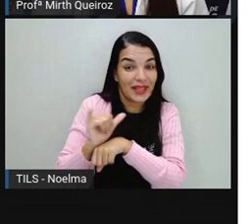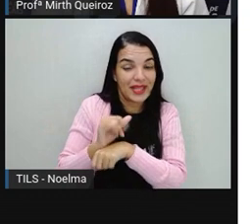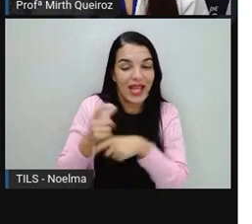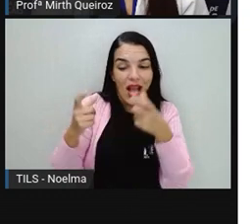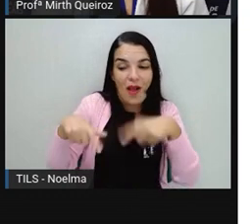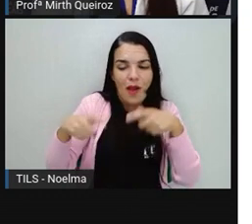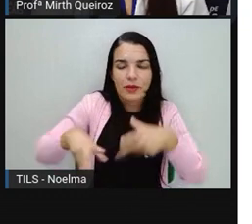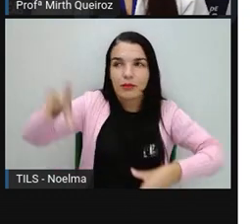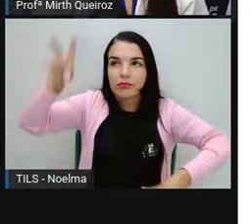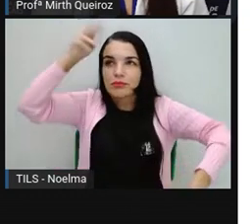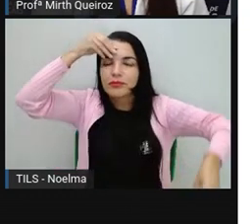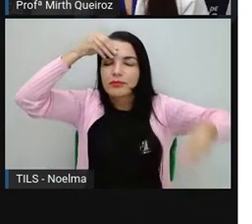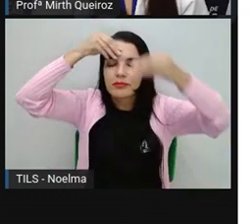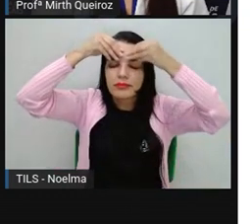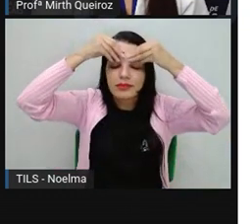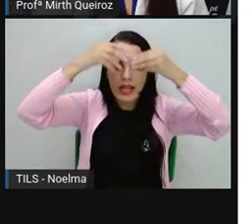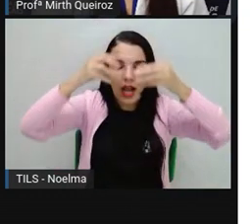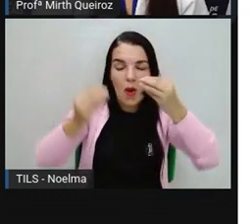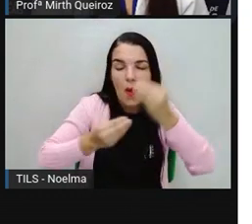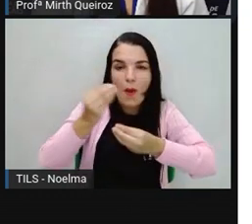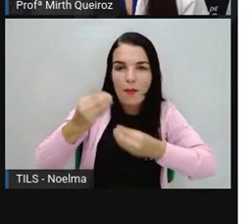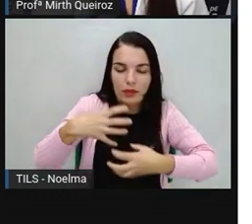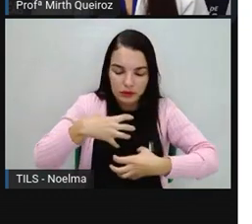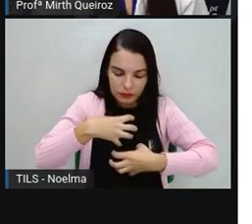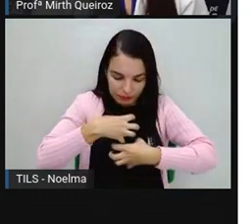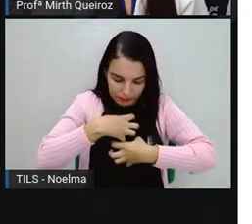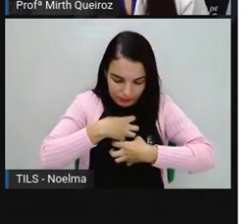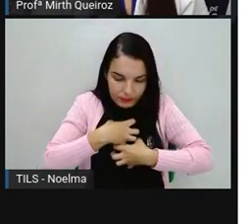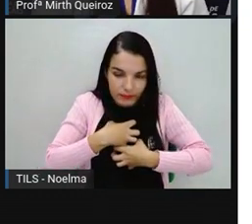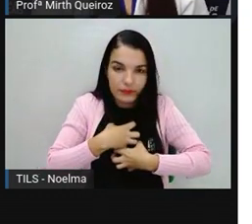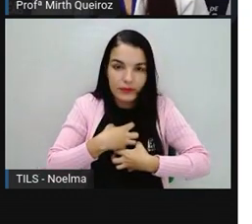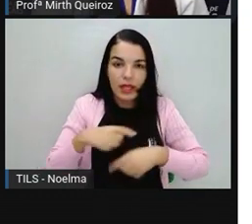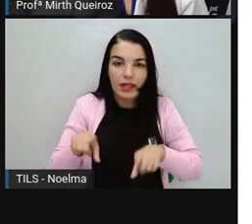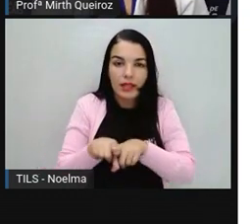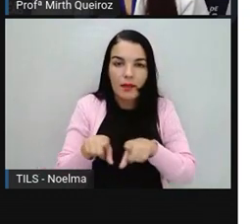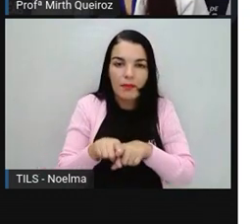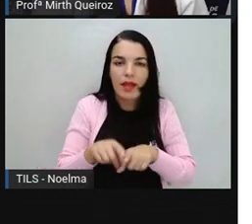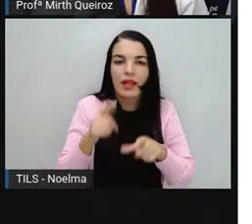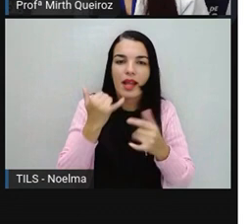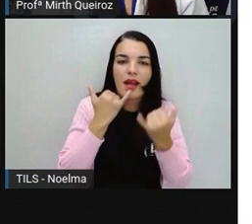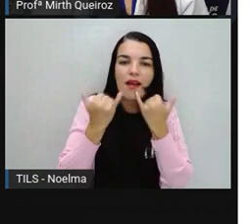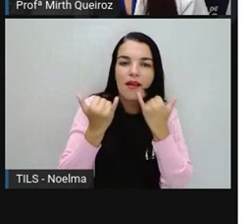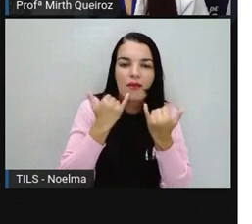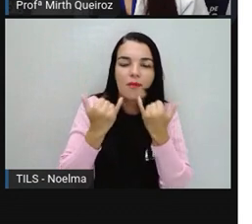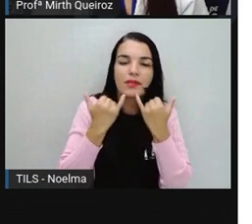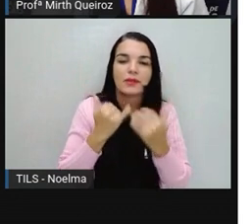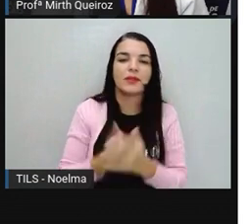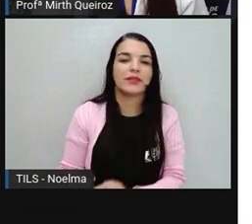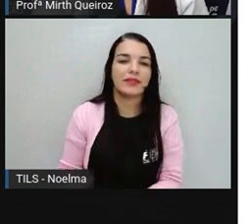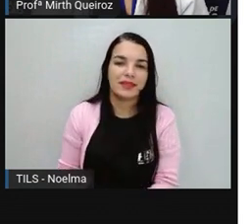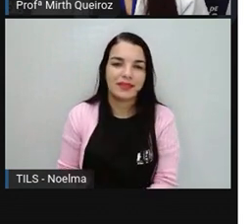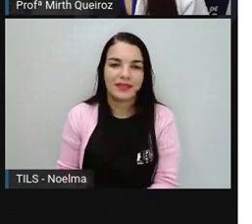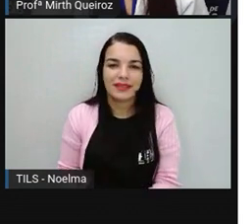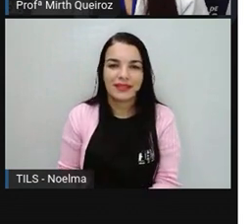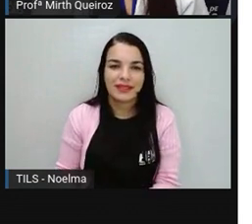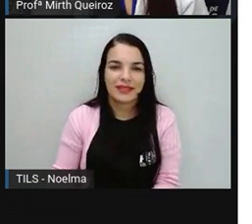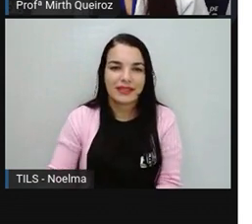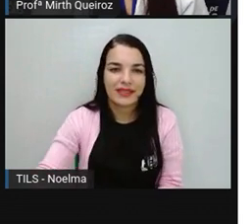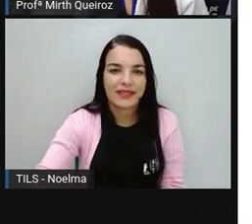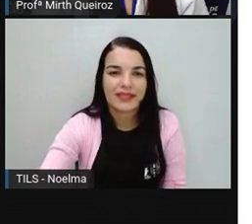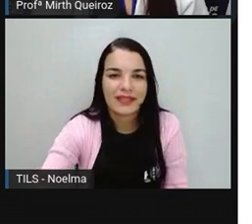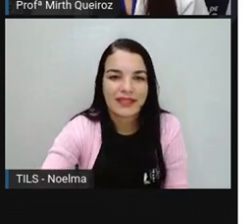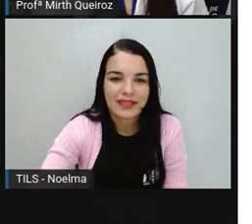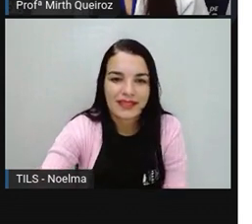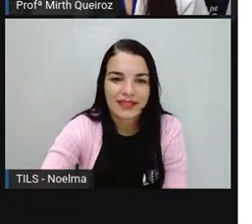compreender os efeitos e os sentidos da imagem em memes, gifs e anúncios publicitários. Olá